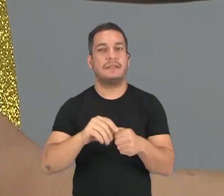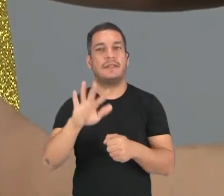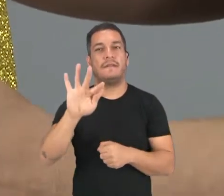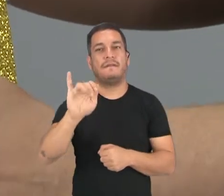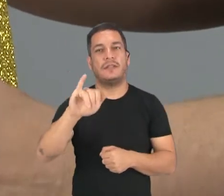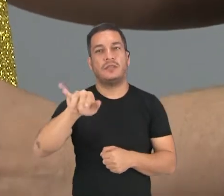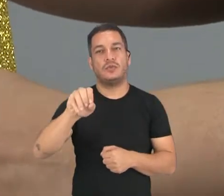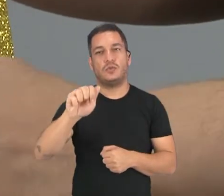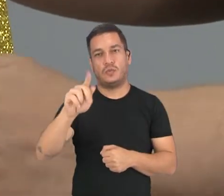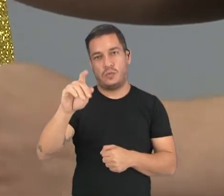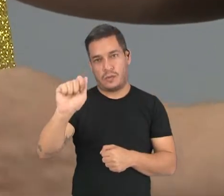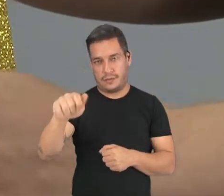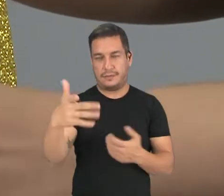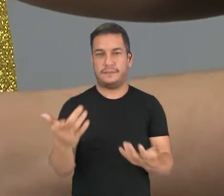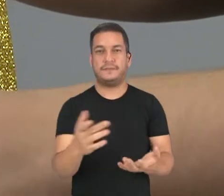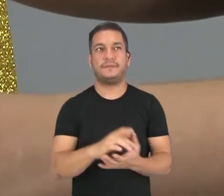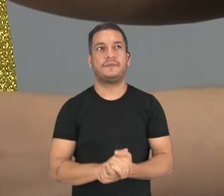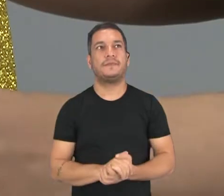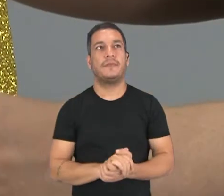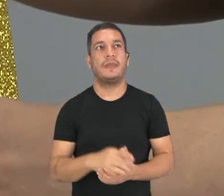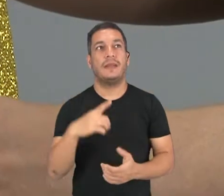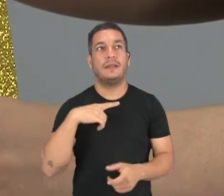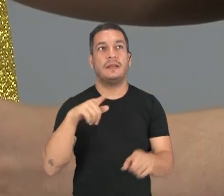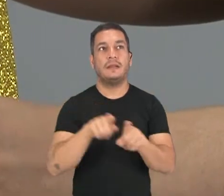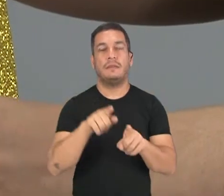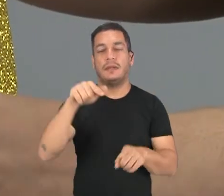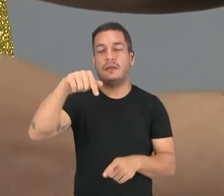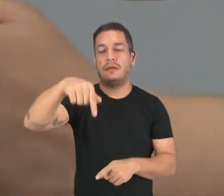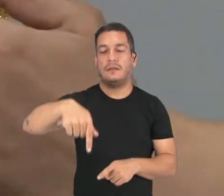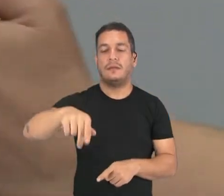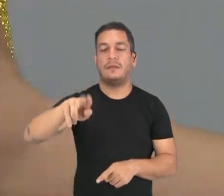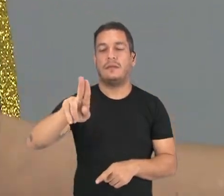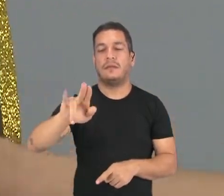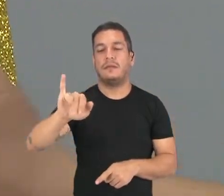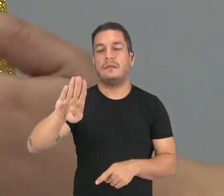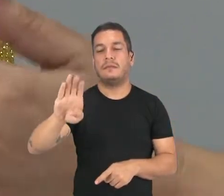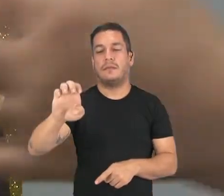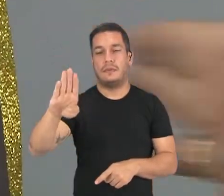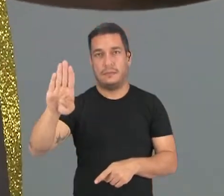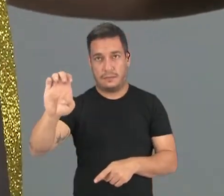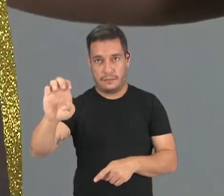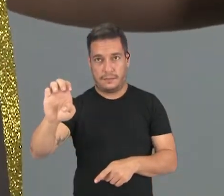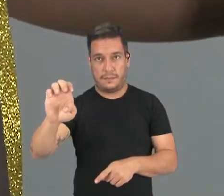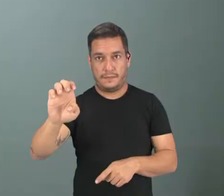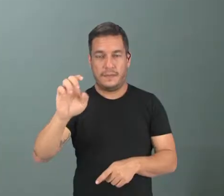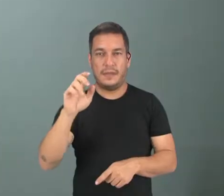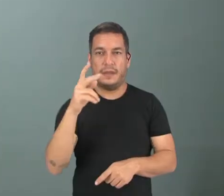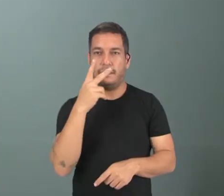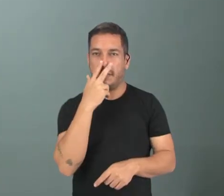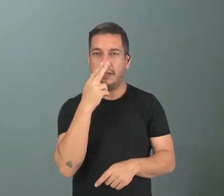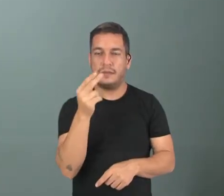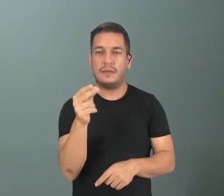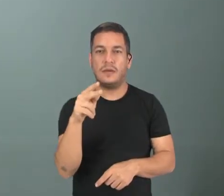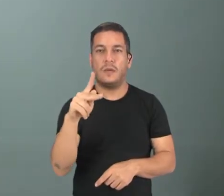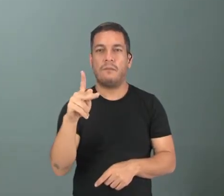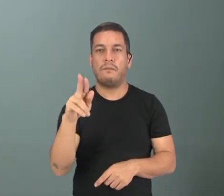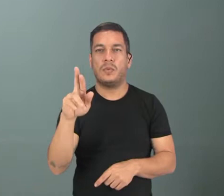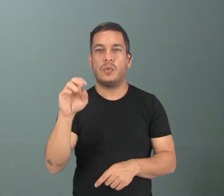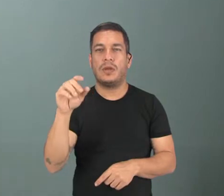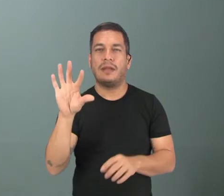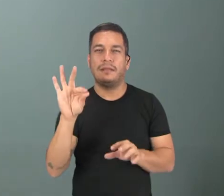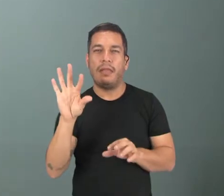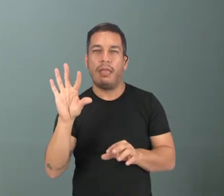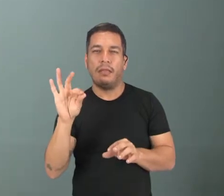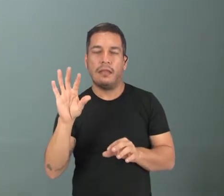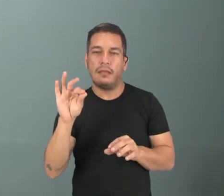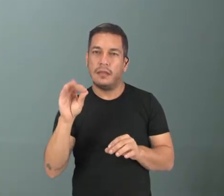aqui o que bebe ou que bebe. É um purê de abóbora, que é feito